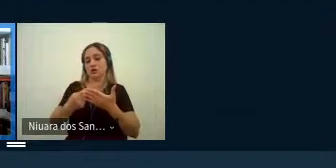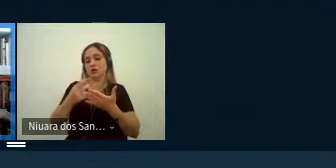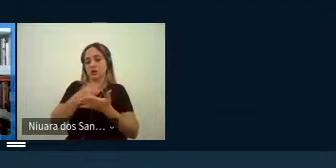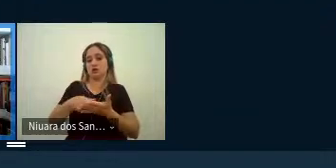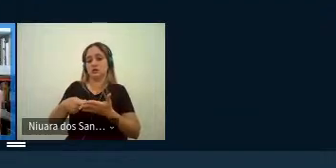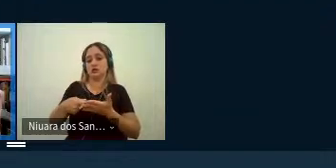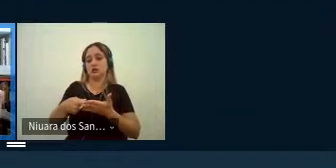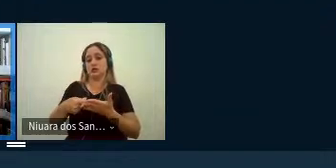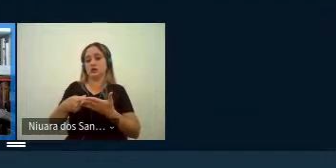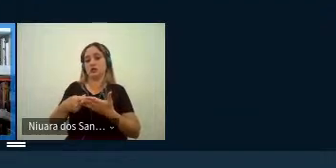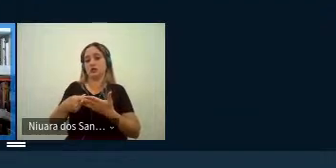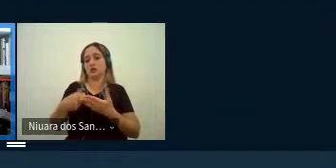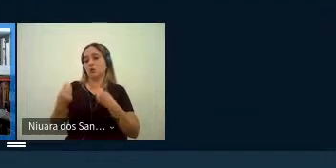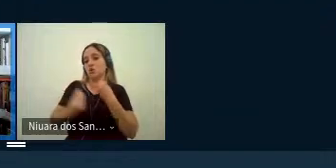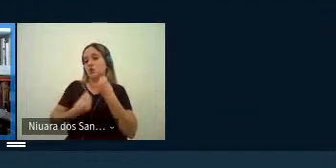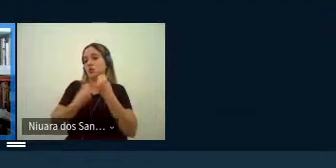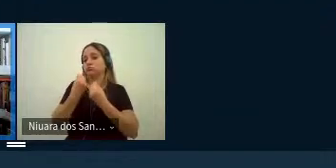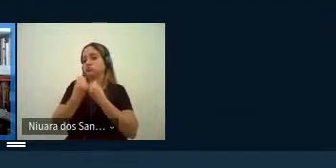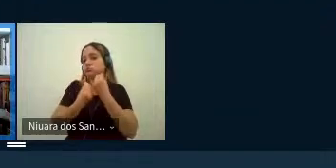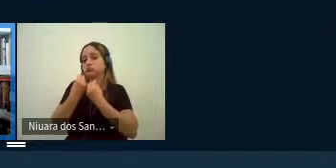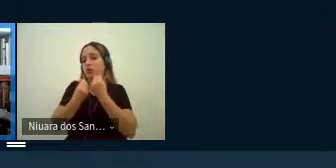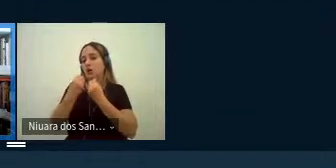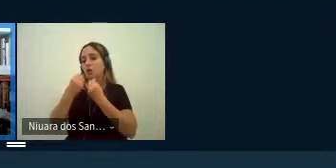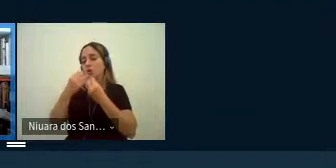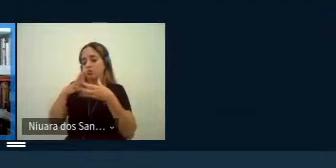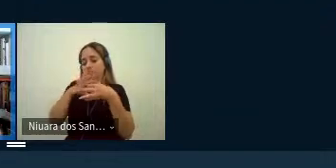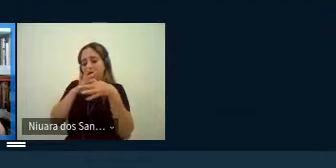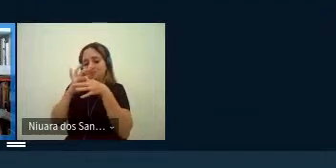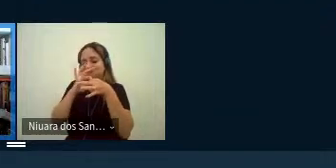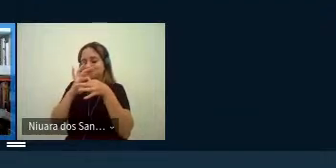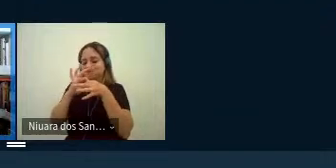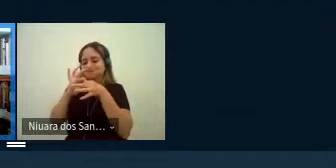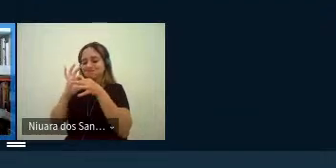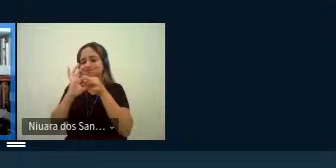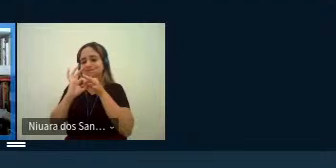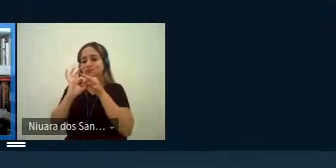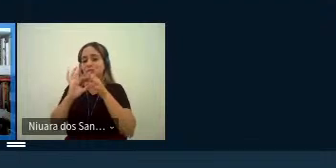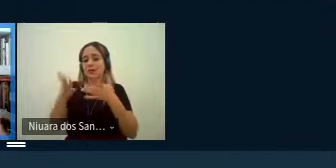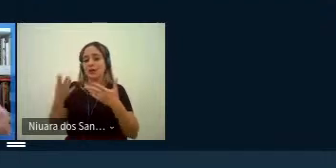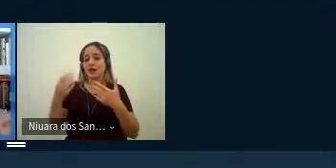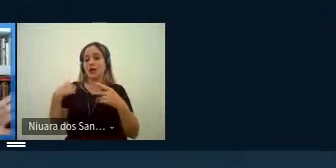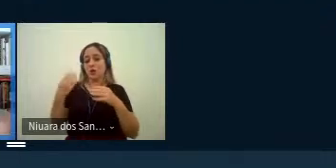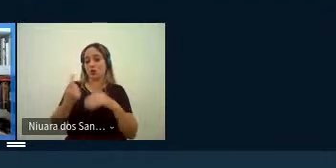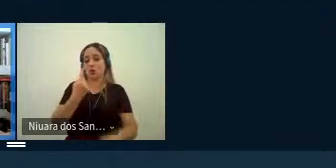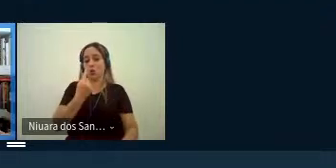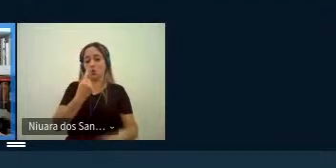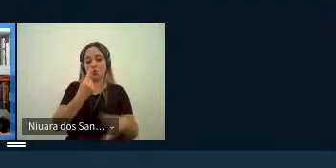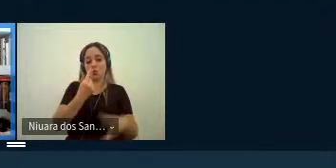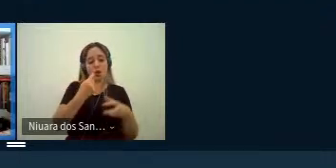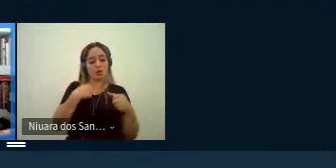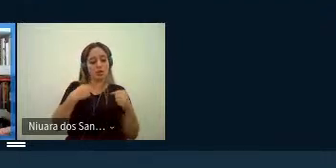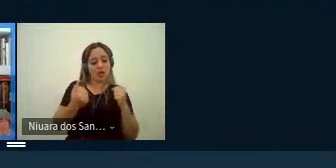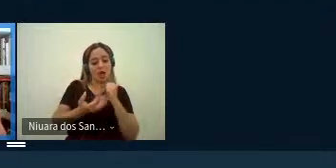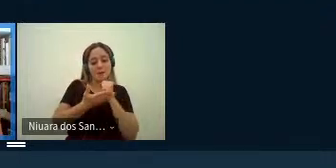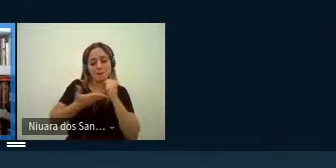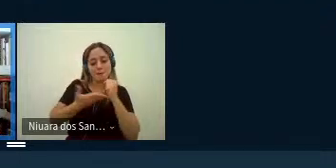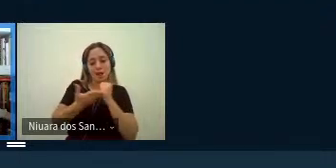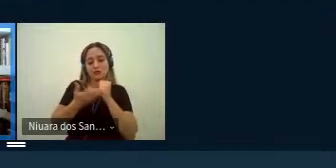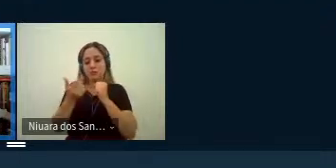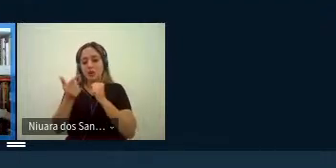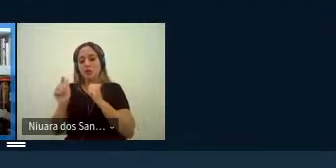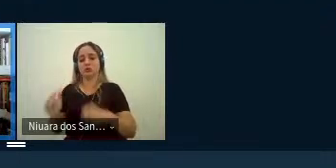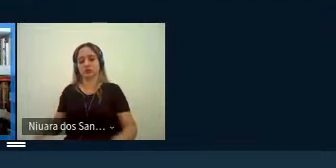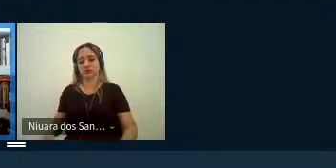escrita como como elementos interconectados né onde uma assegura a sobrevida da outra né aos